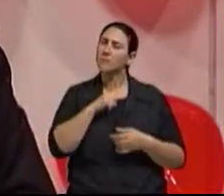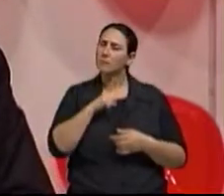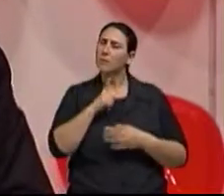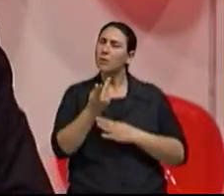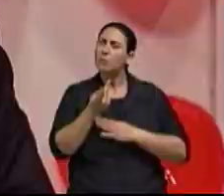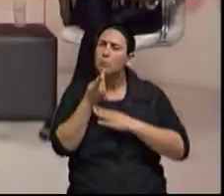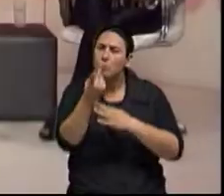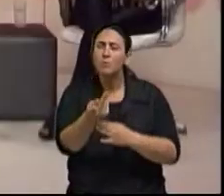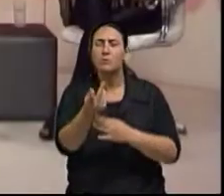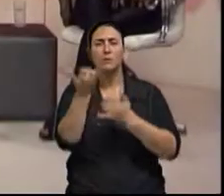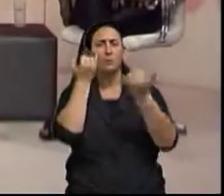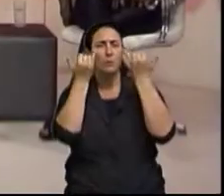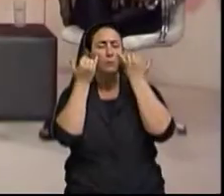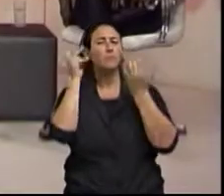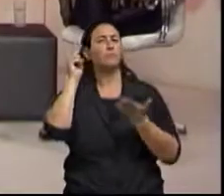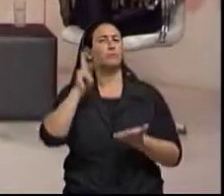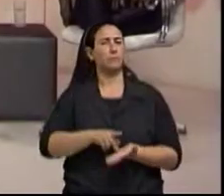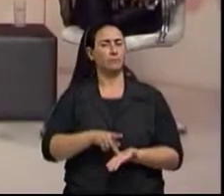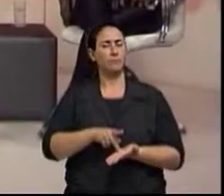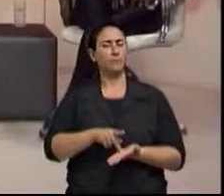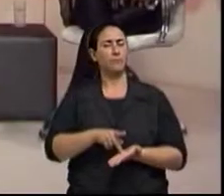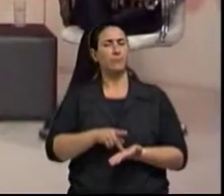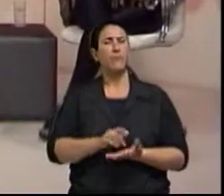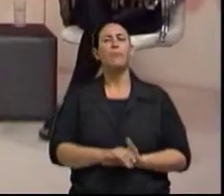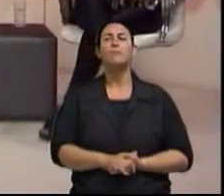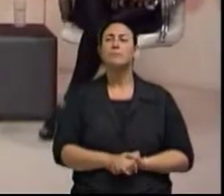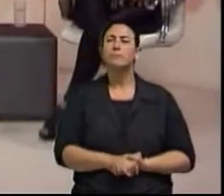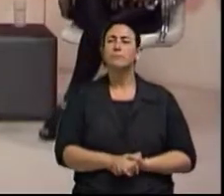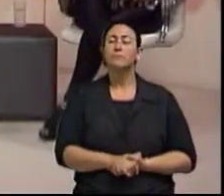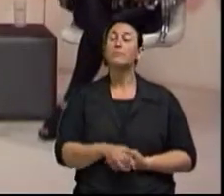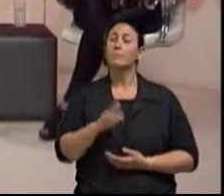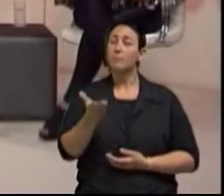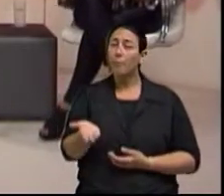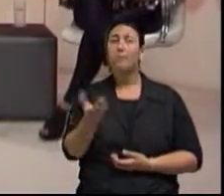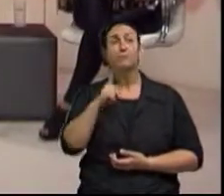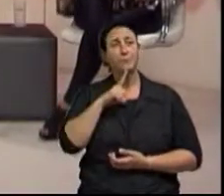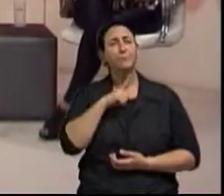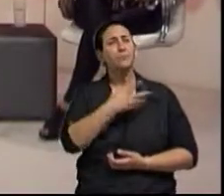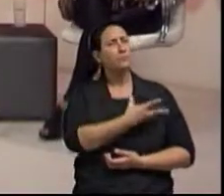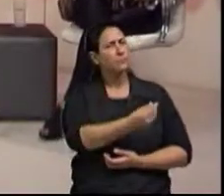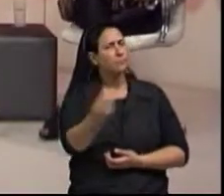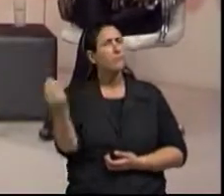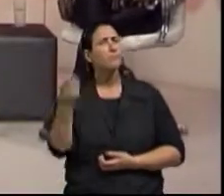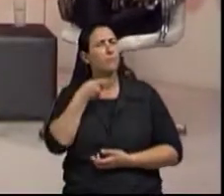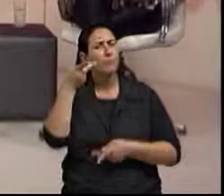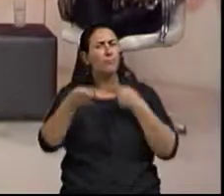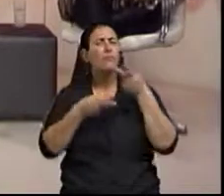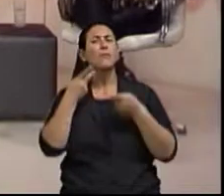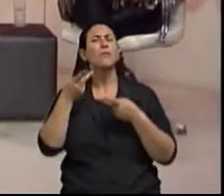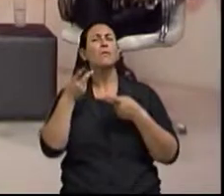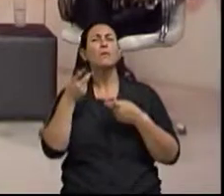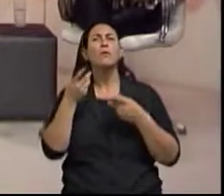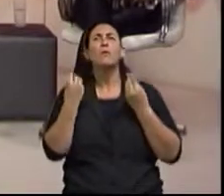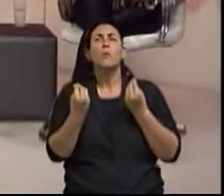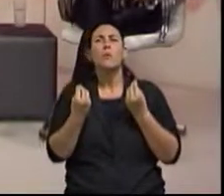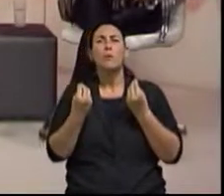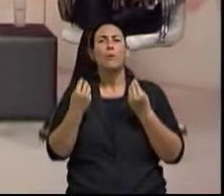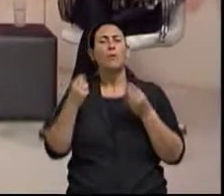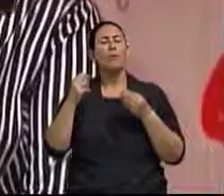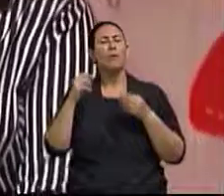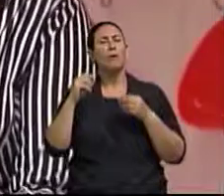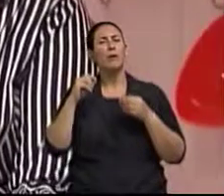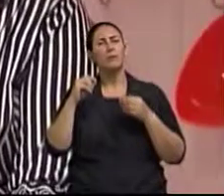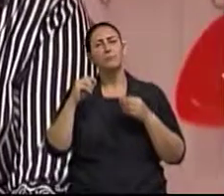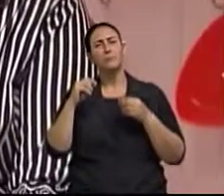verdadeiras. Confere isso, Essa angústia direcionada só para um ponto, né, professora Carmen? Isso é